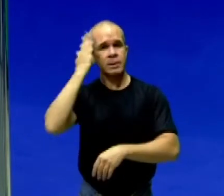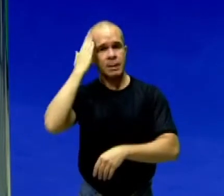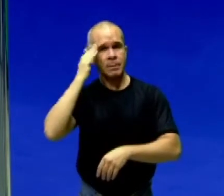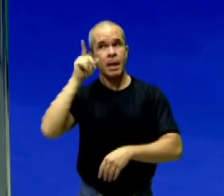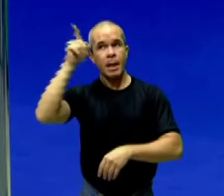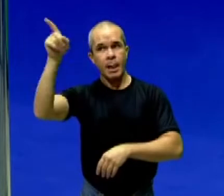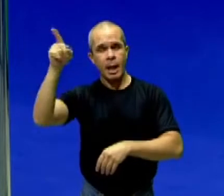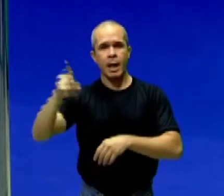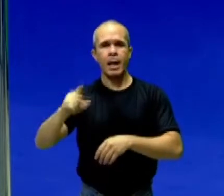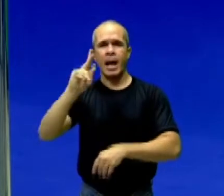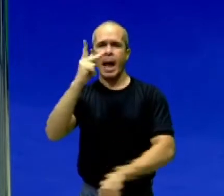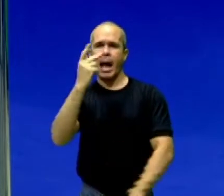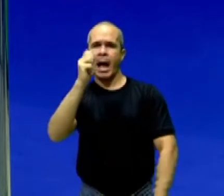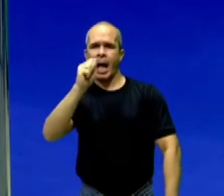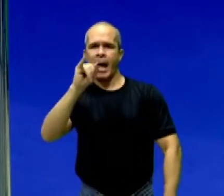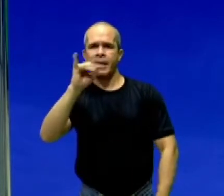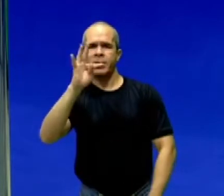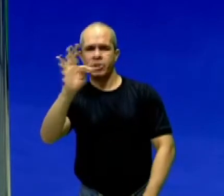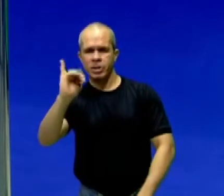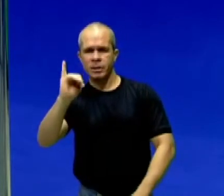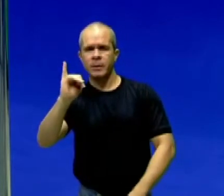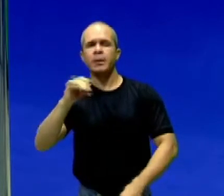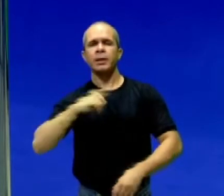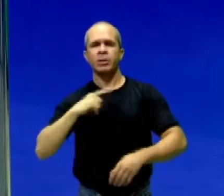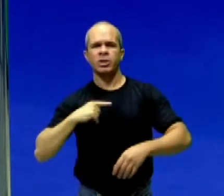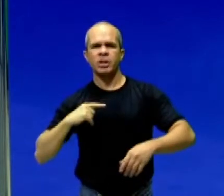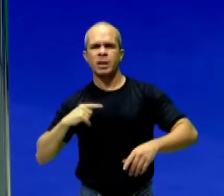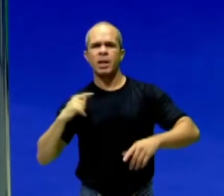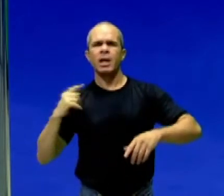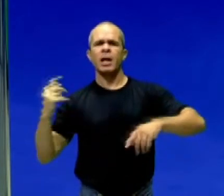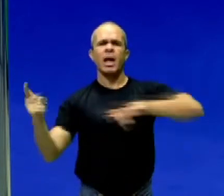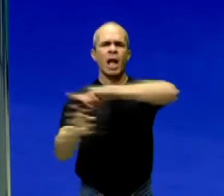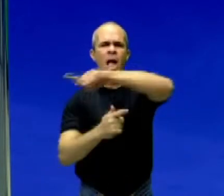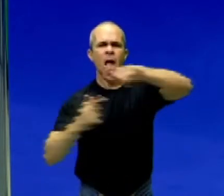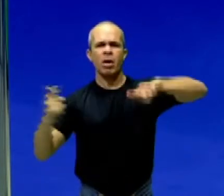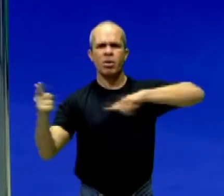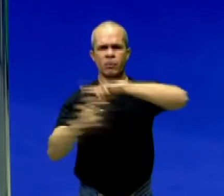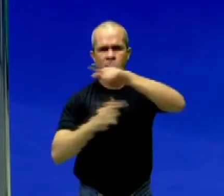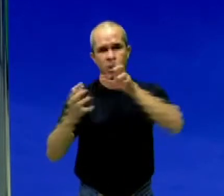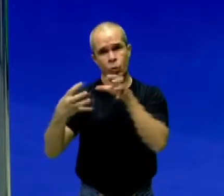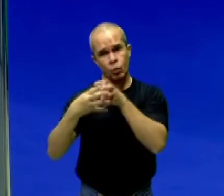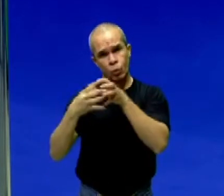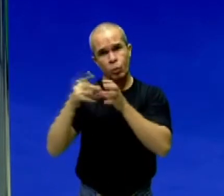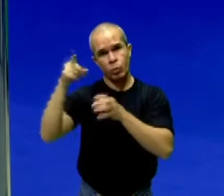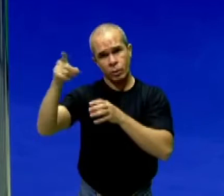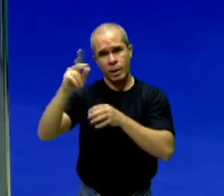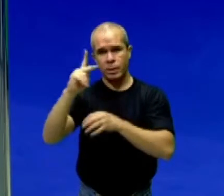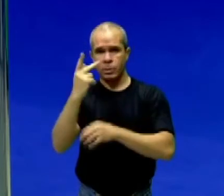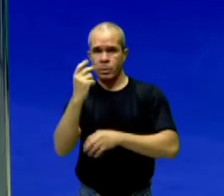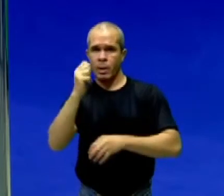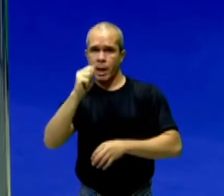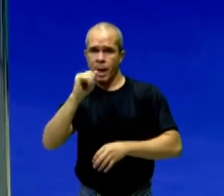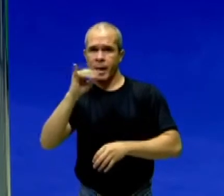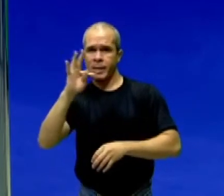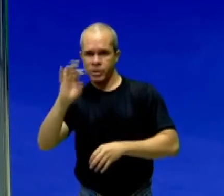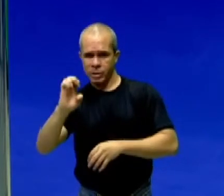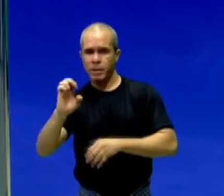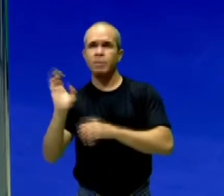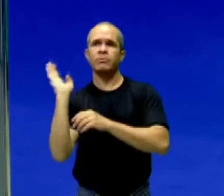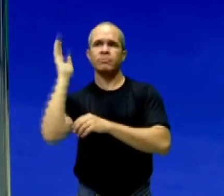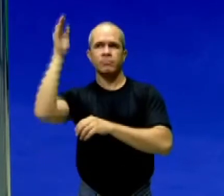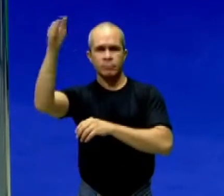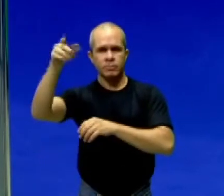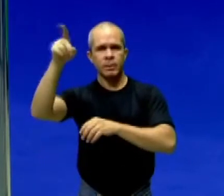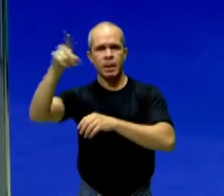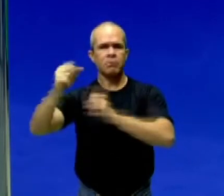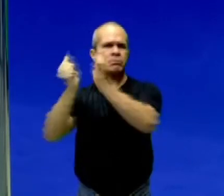Uma independência, uma revolução no Haiti feita por negros, em sua maioria escravos, que tinham vindo da África também,